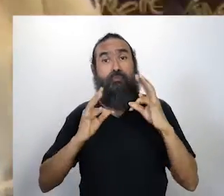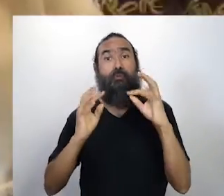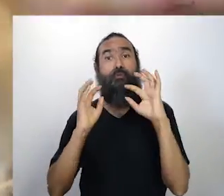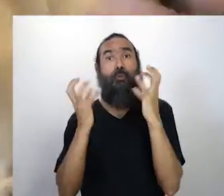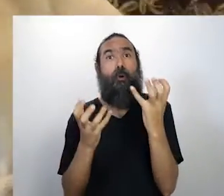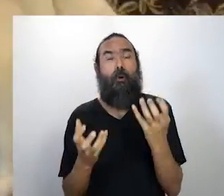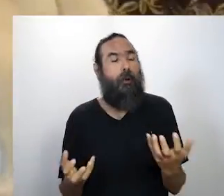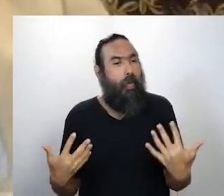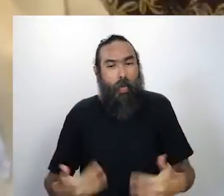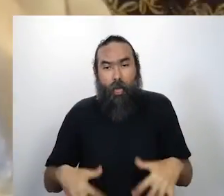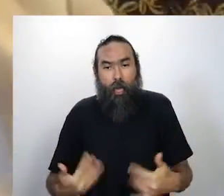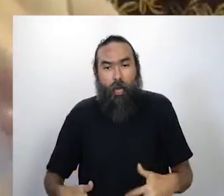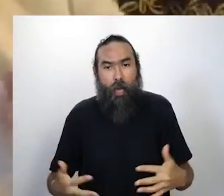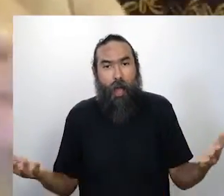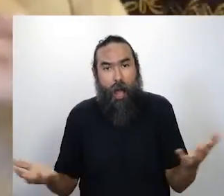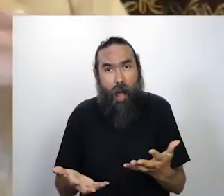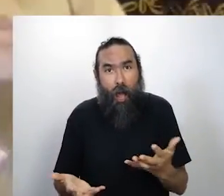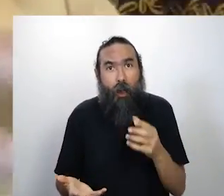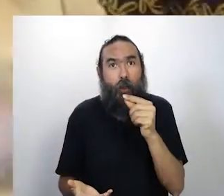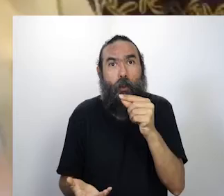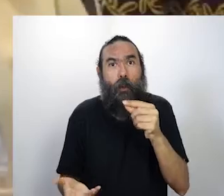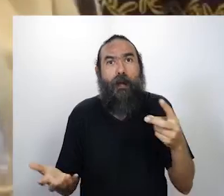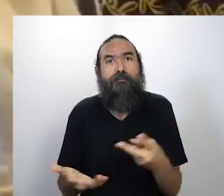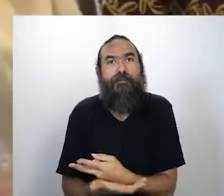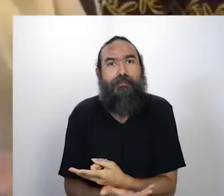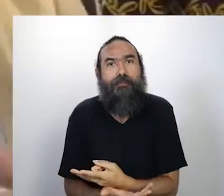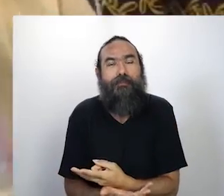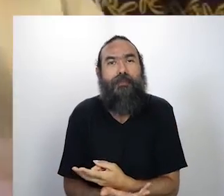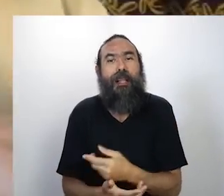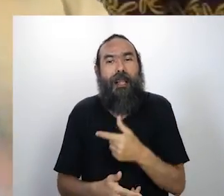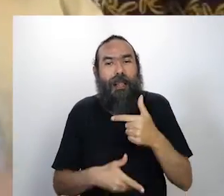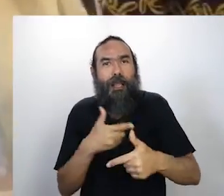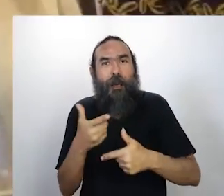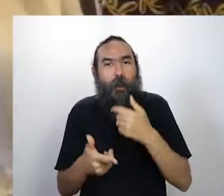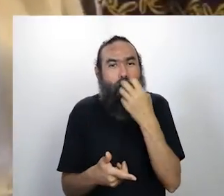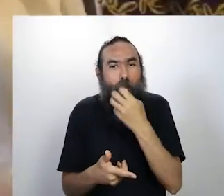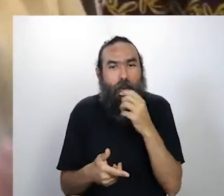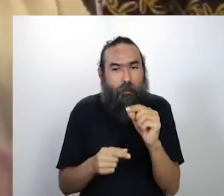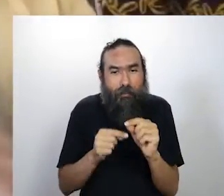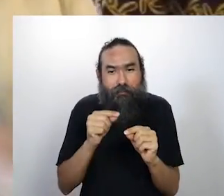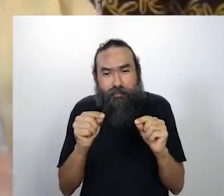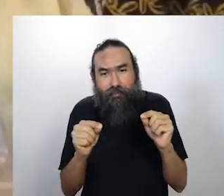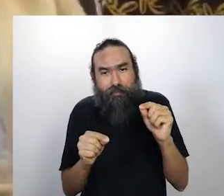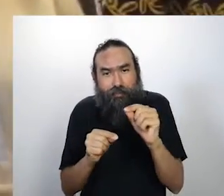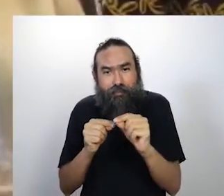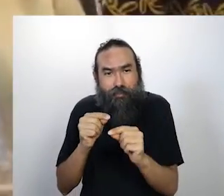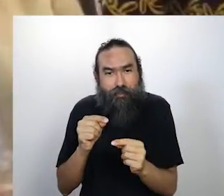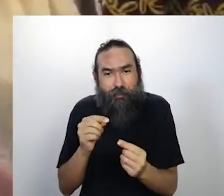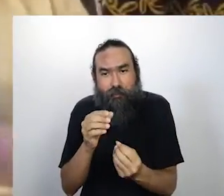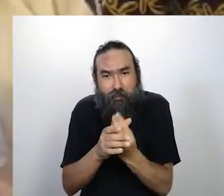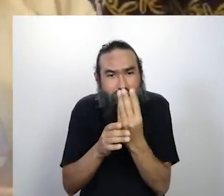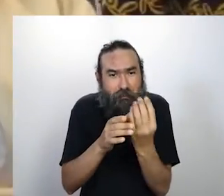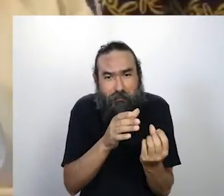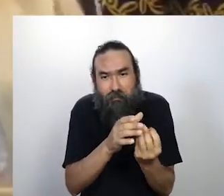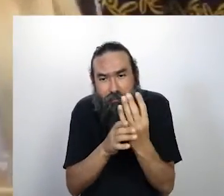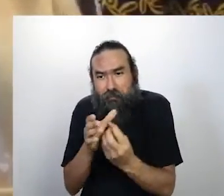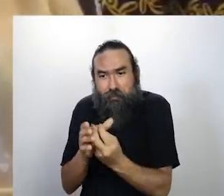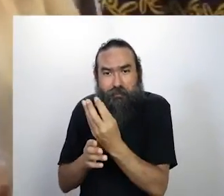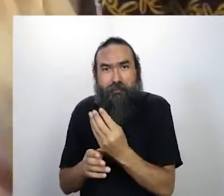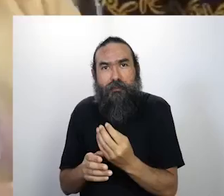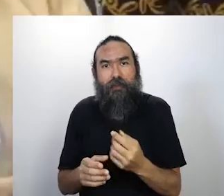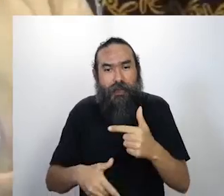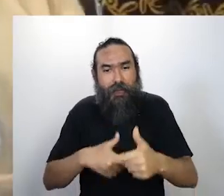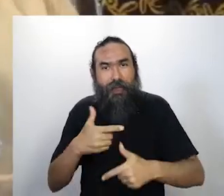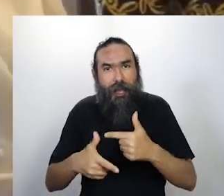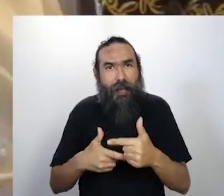criptomúsica que estivesse acontecendo. as coisas se movendo por baixo da terra, como